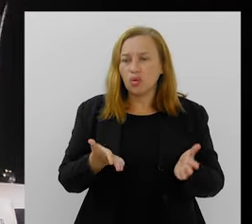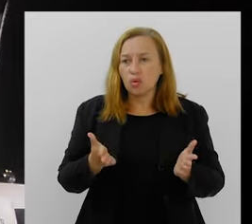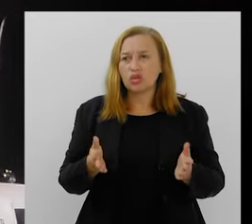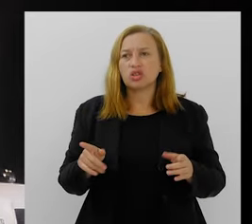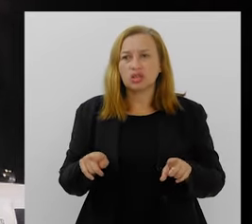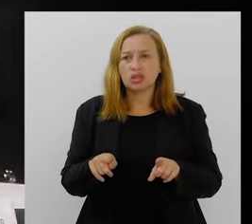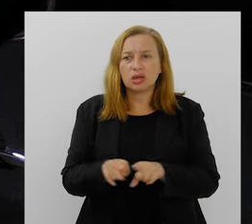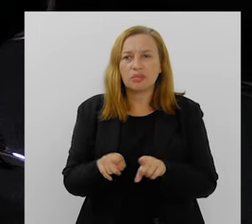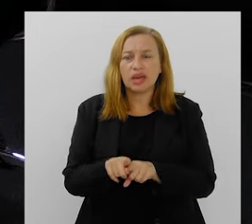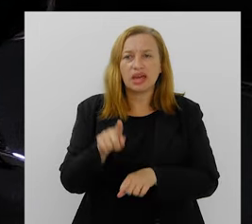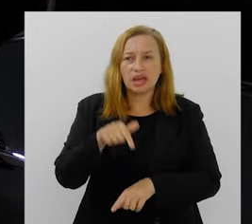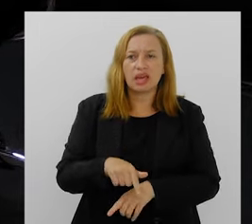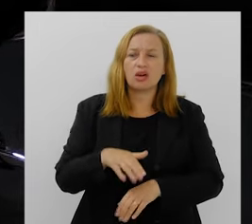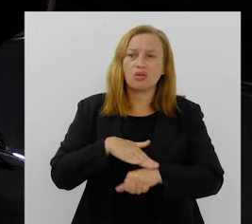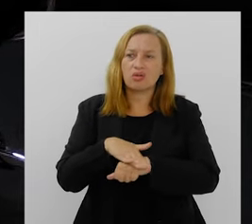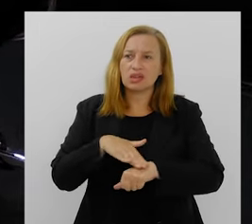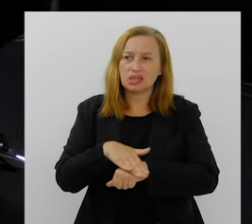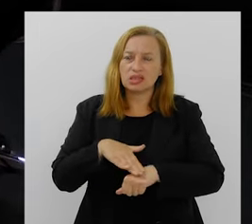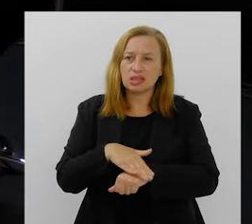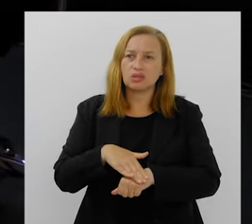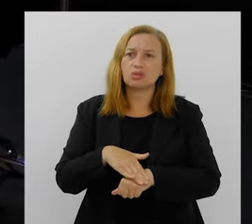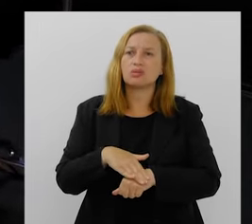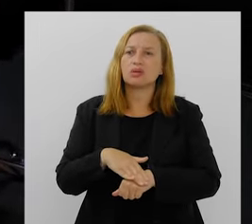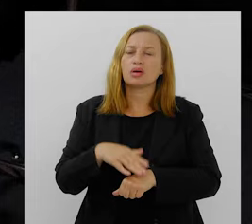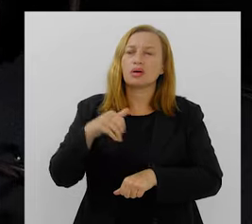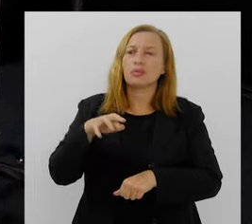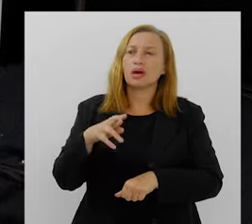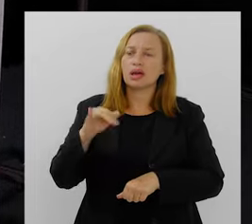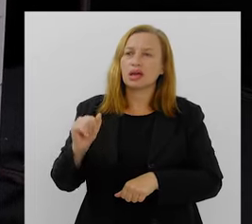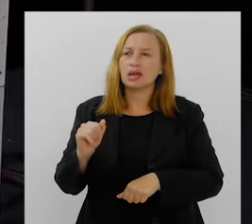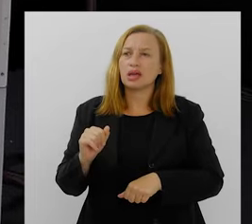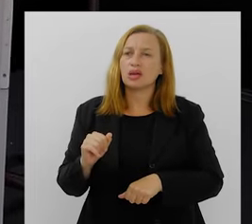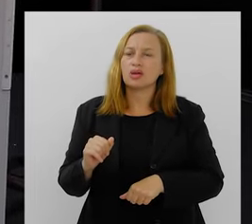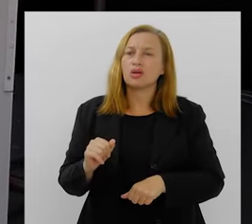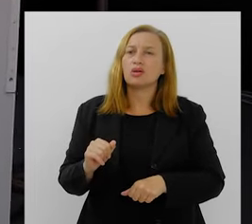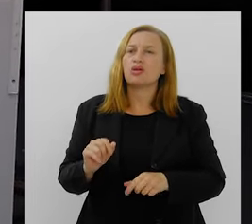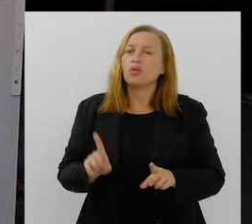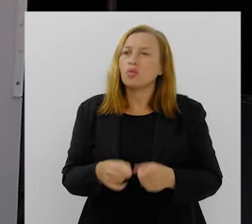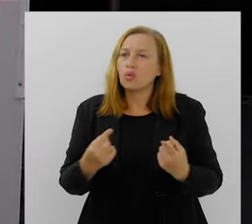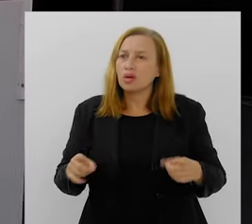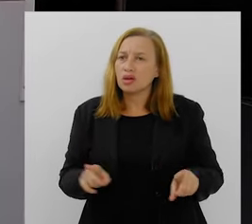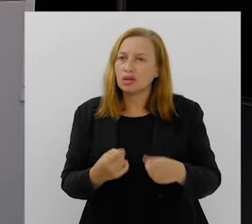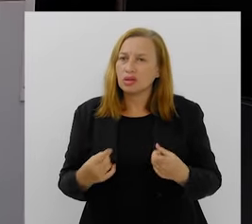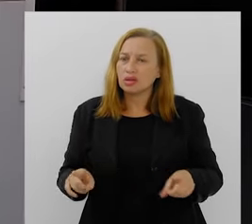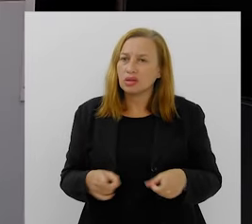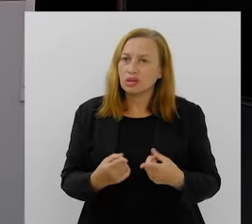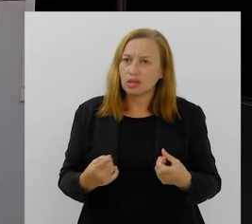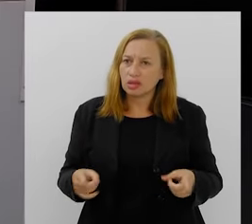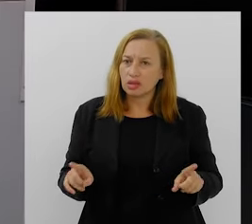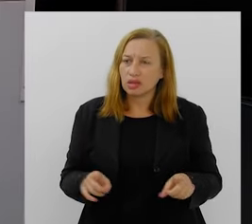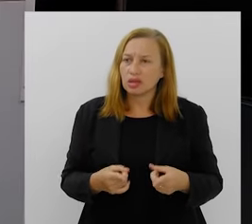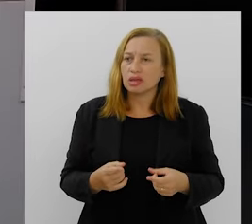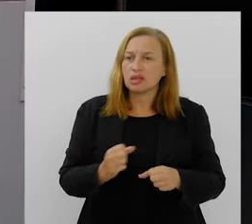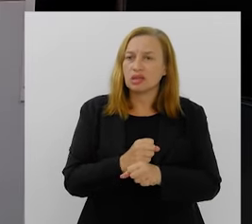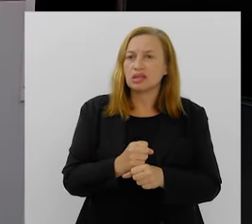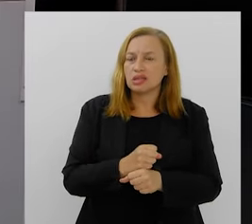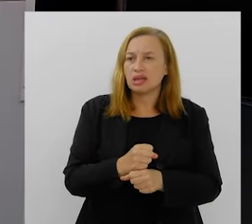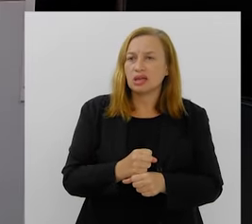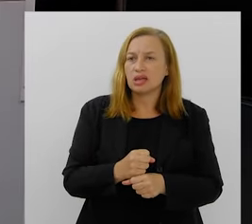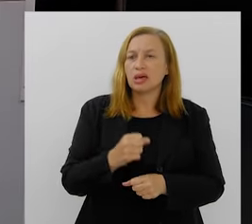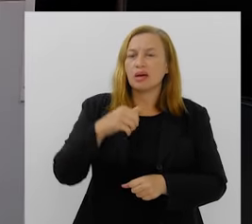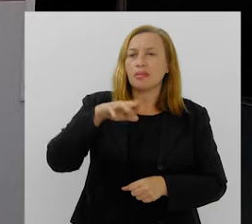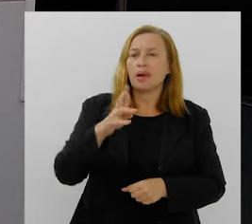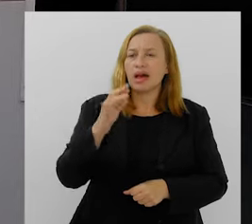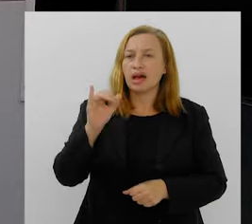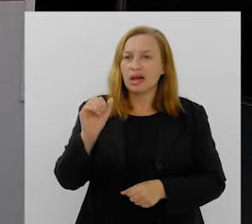Augusta vai estar aqui também, conversando com a gente, ela é uma querida, né? Então, o enredo do Aprendiz desse ano é Maria Augusta. Uni do NIT, o